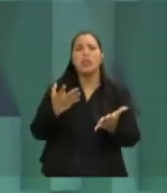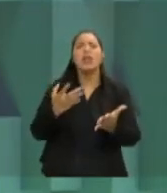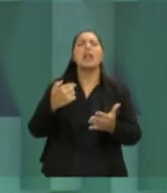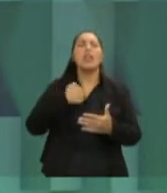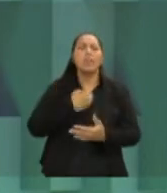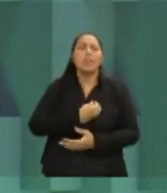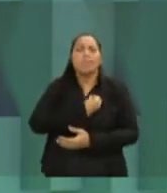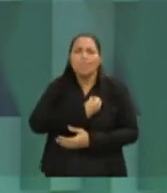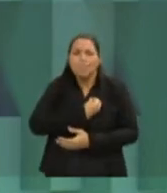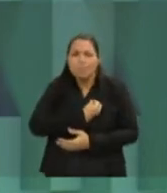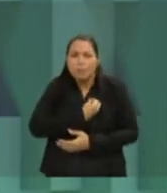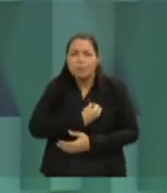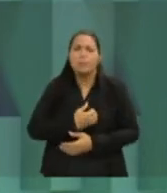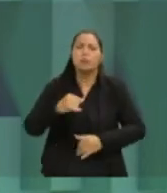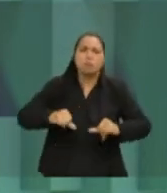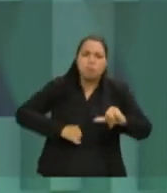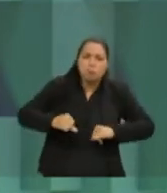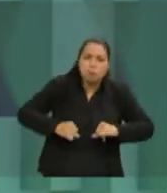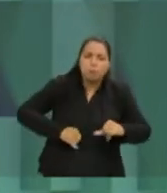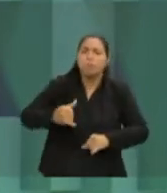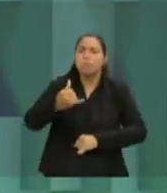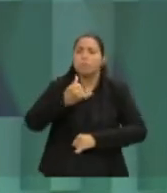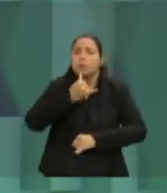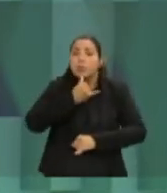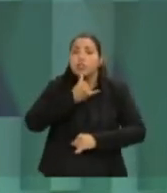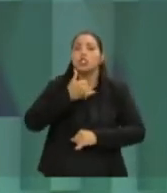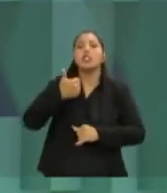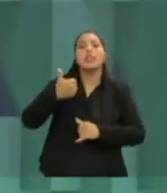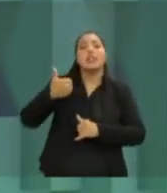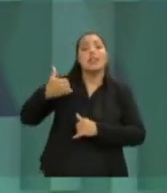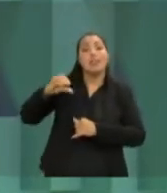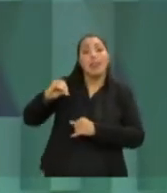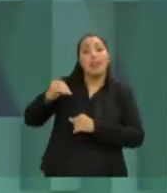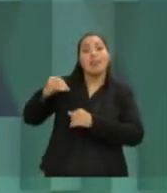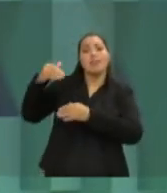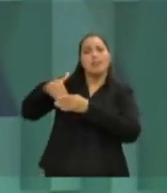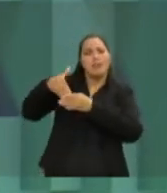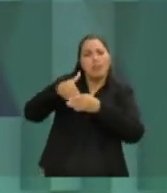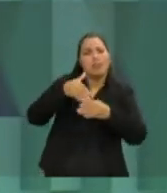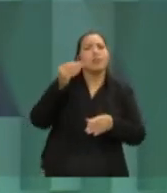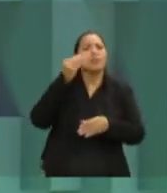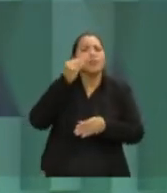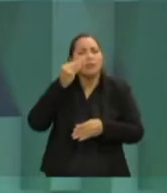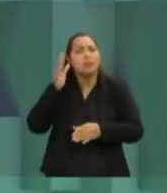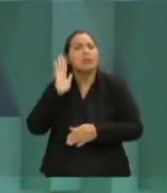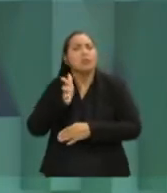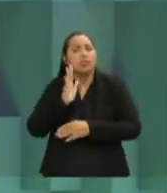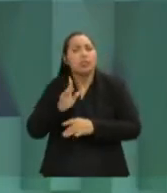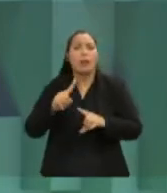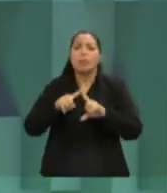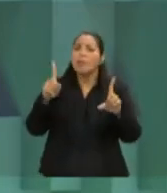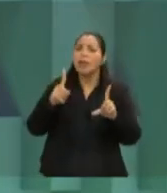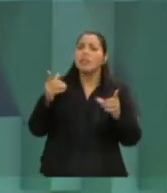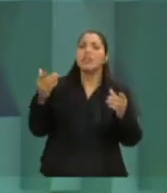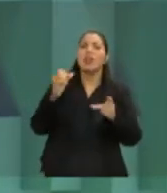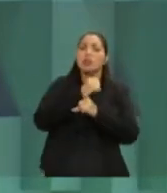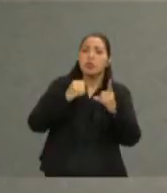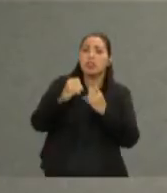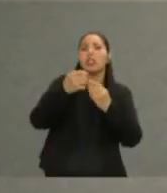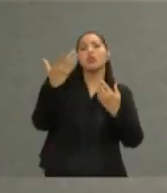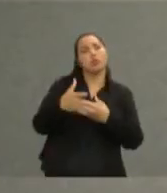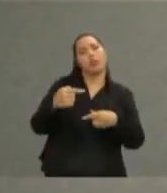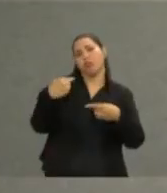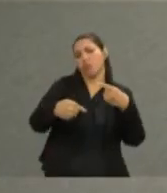essa inverdade. Diz dez eleições a primeira vez que eu estou vivendo com isso. Fico muito triste porque não é isso que a sociedade quer que a gente discuta.